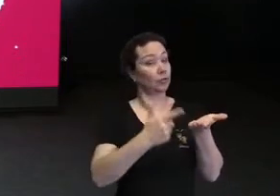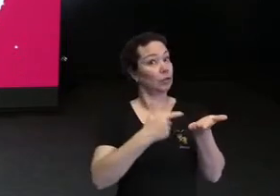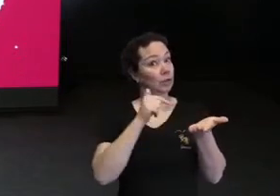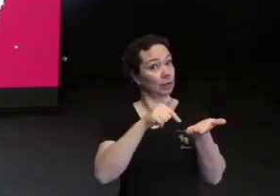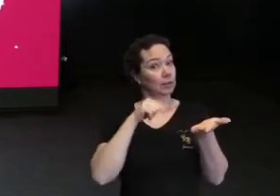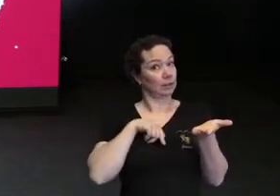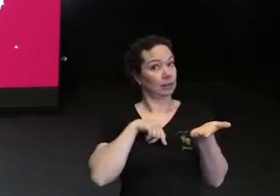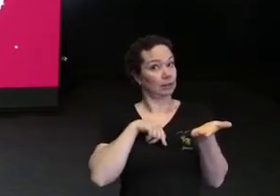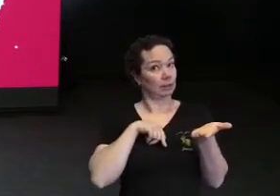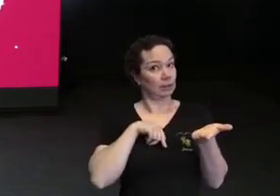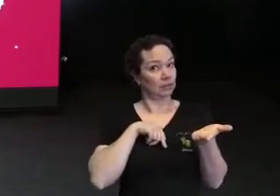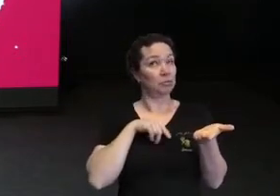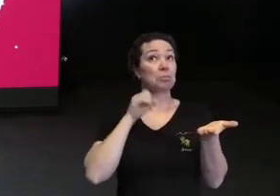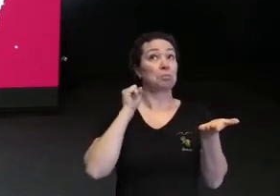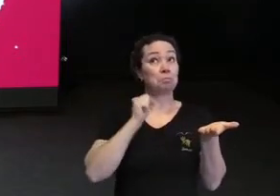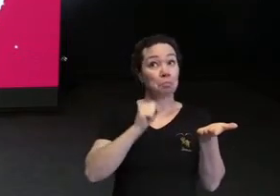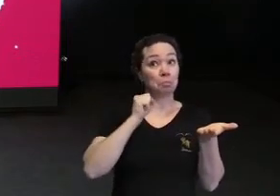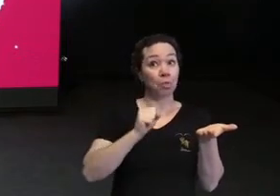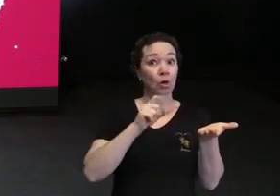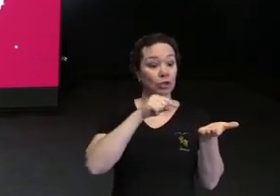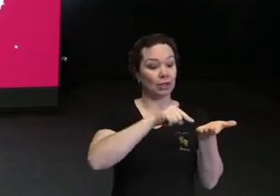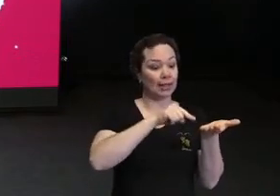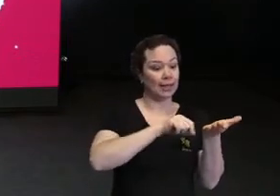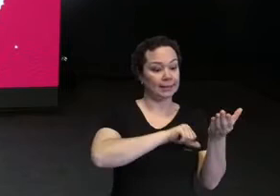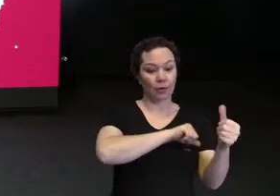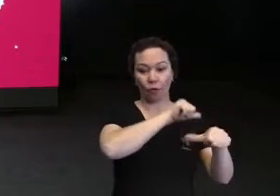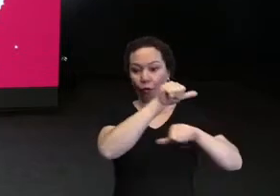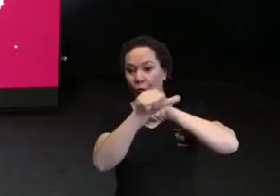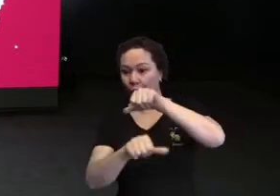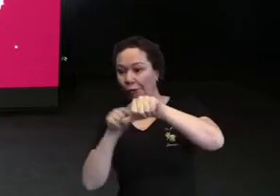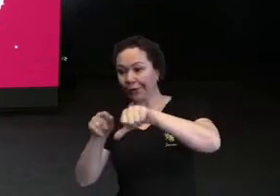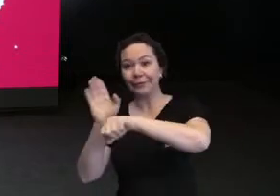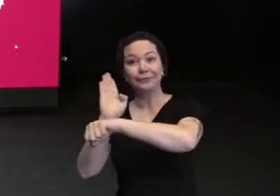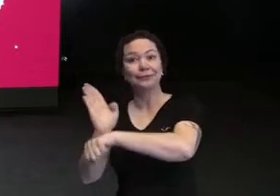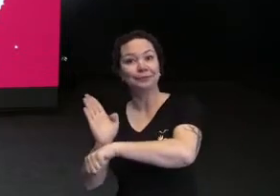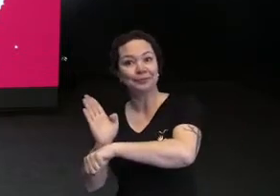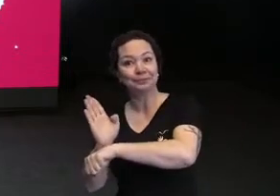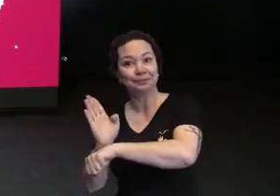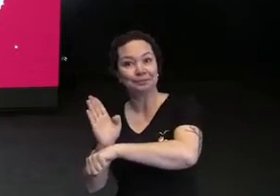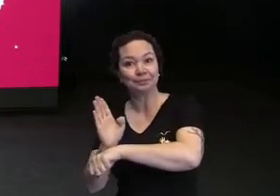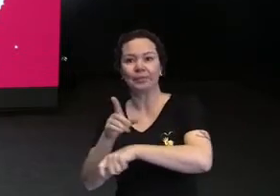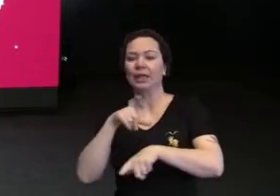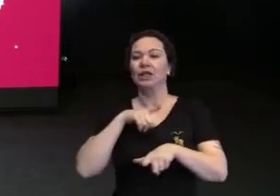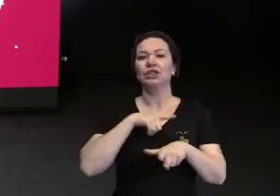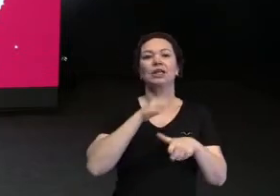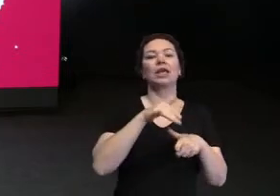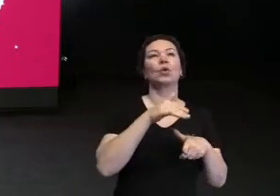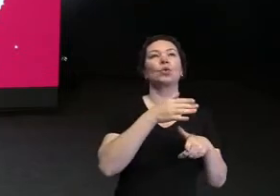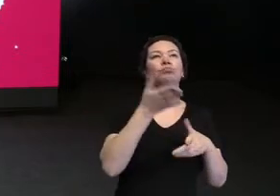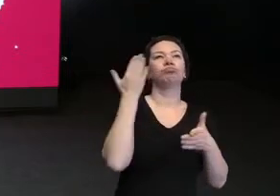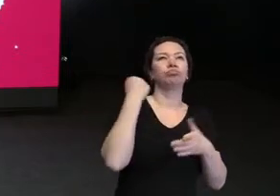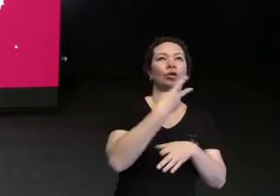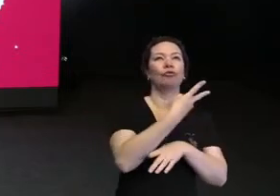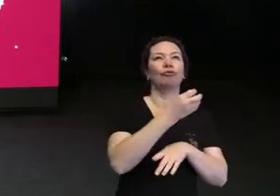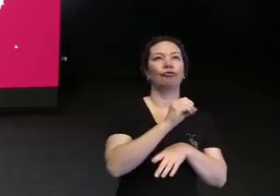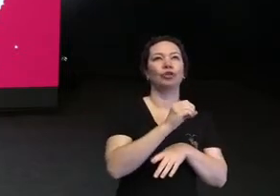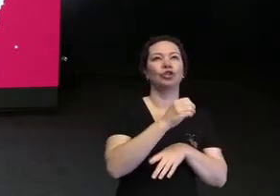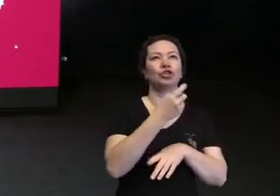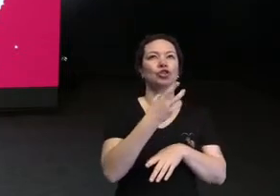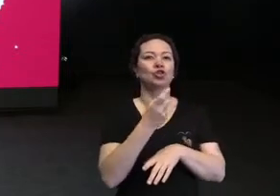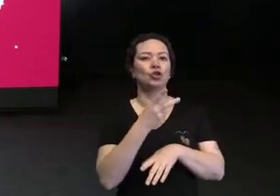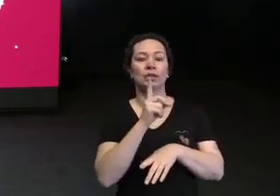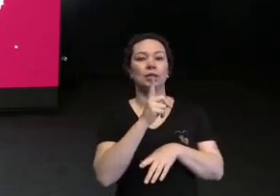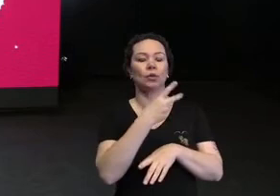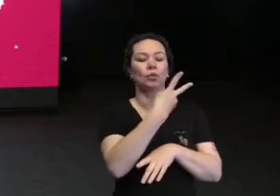tinham a forte probabilidade de transformar essas histórias em filmes. Eu tinha um roteiro que eu escrevi em 2012, depois que, em 2012, não,